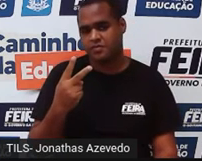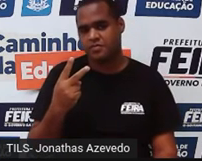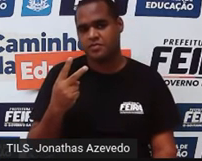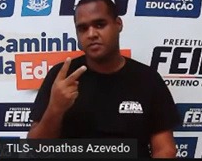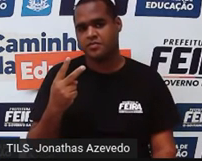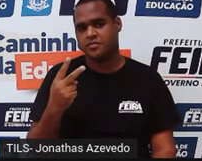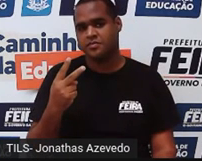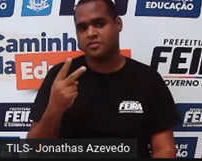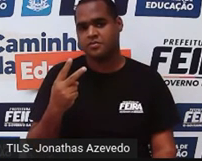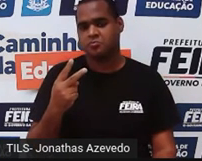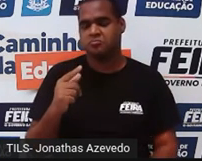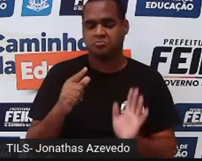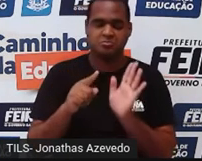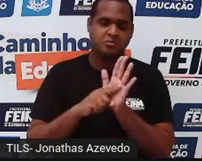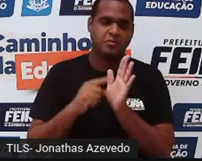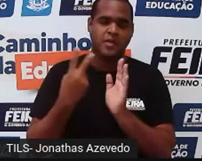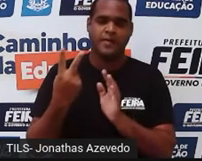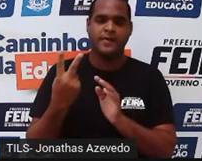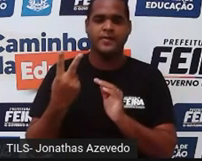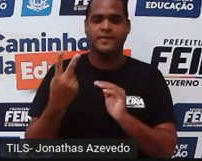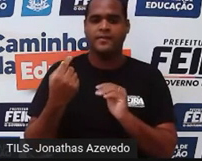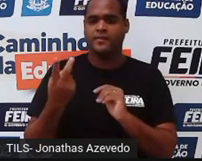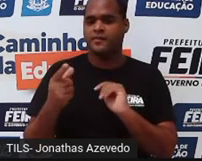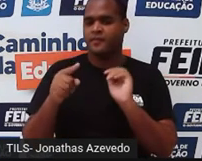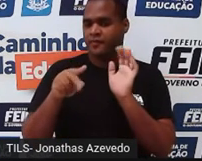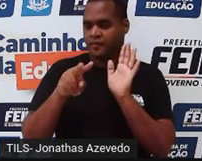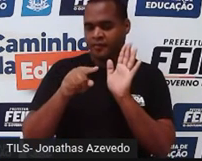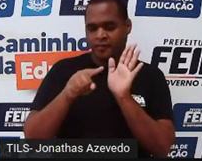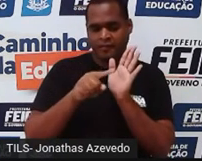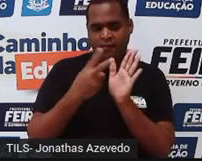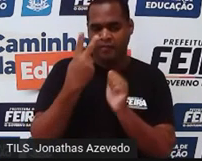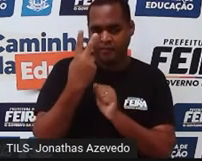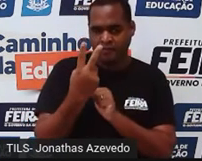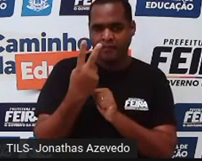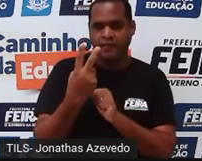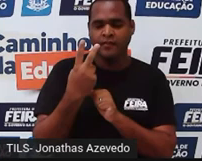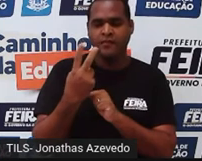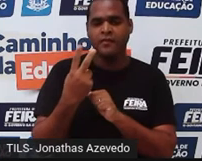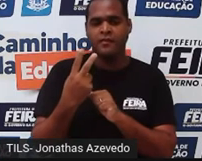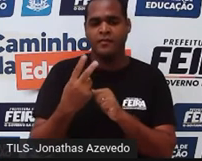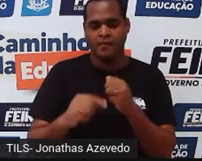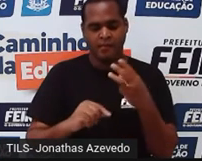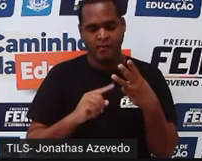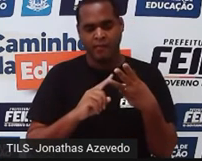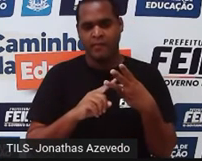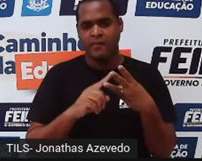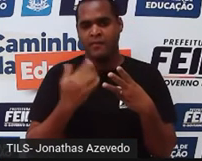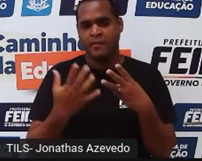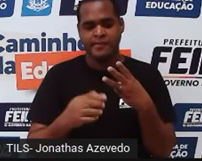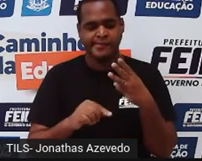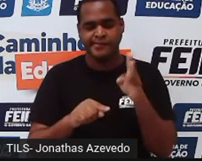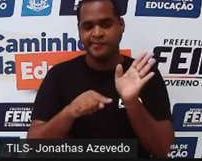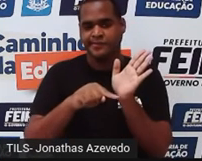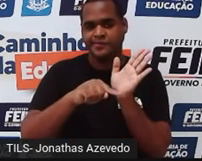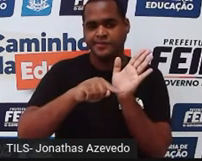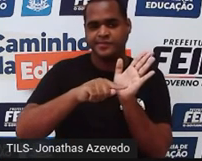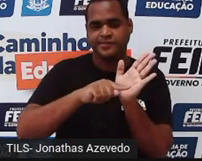ou 2 negativo? É 2 na segunda opção ou 2 positivo?